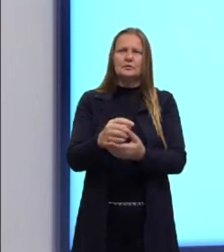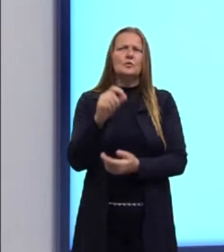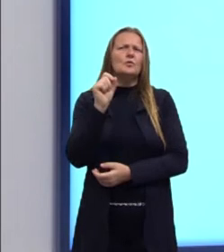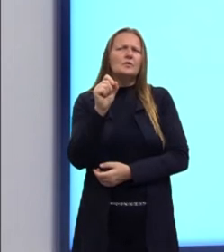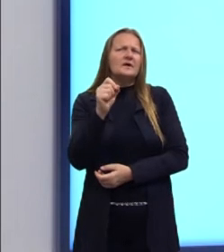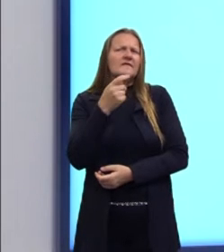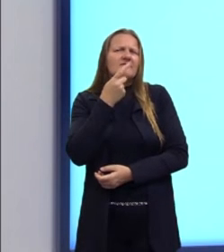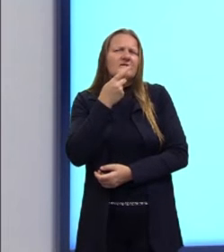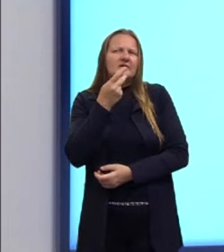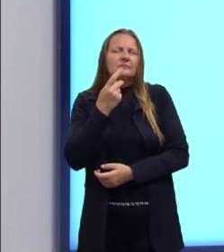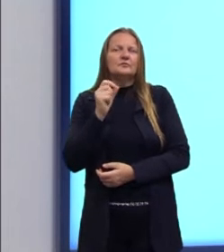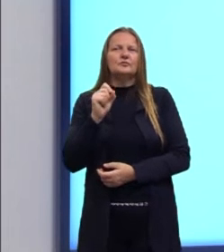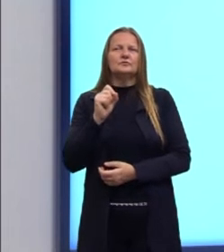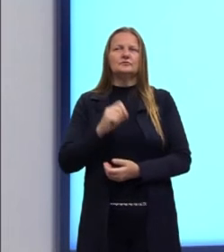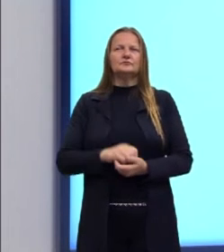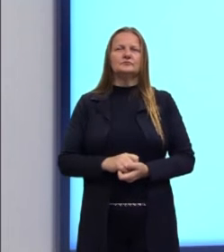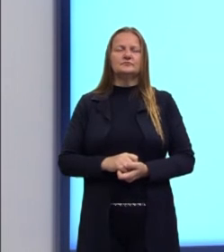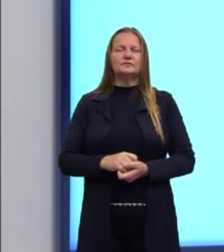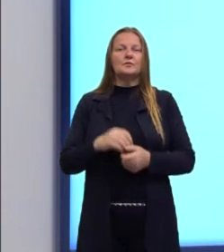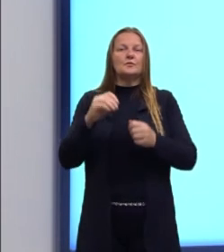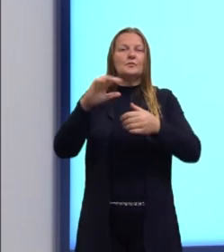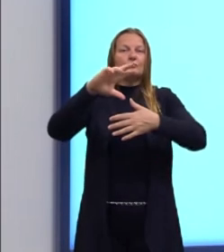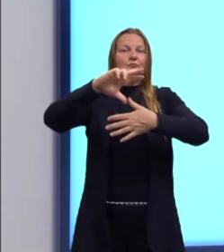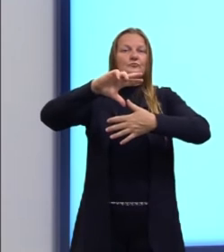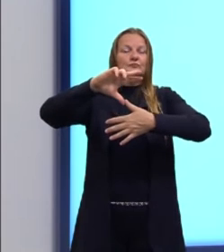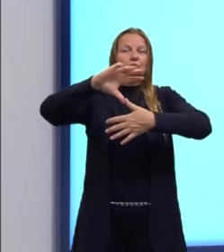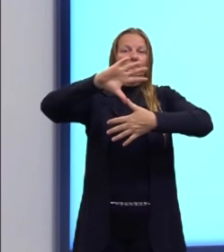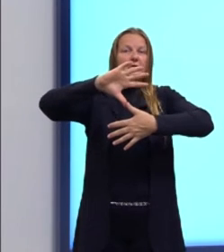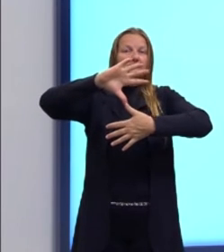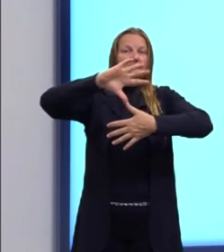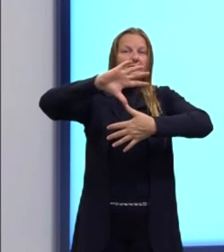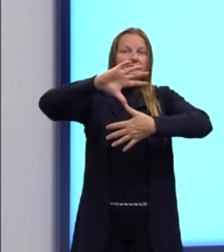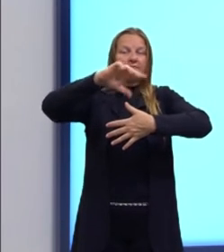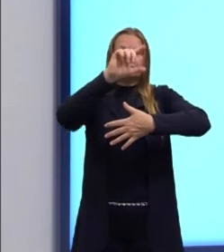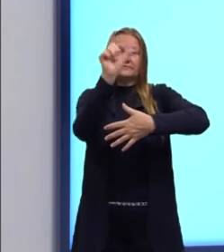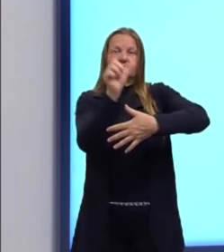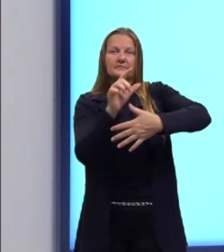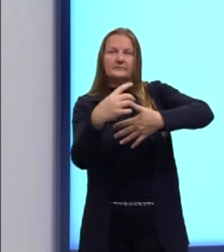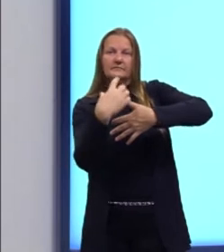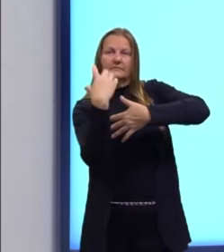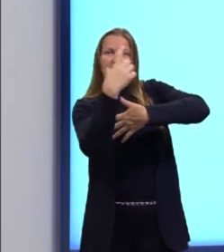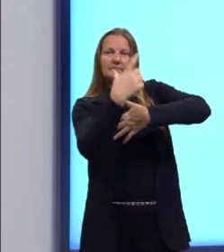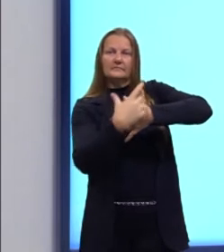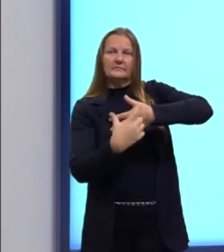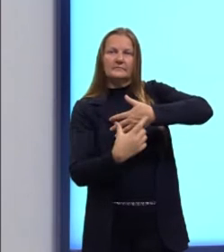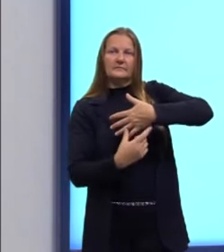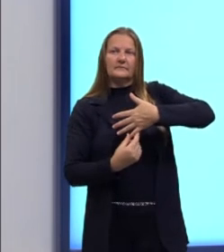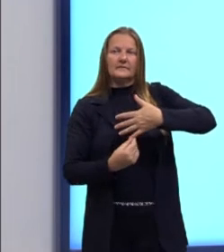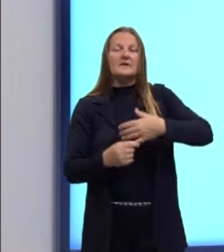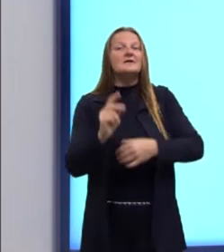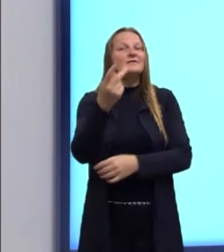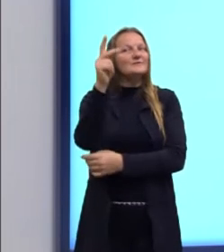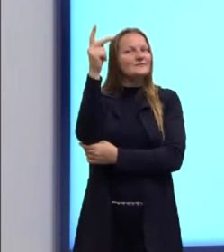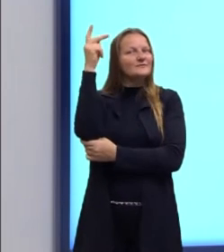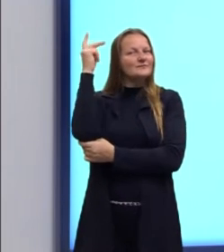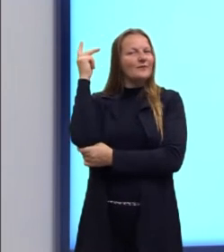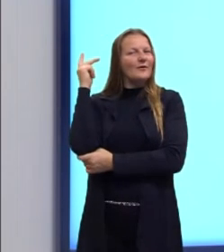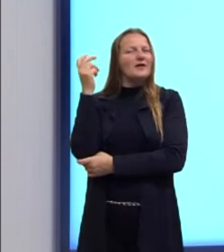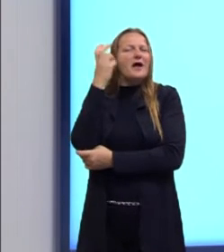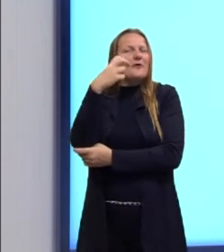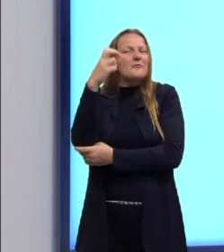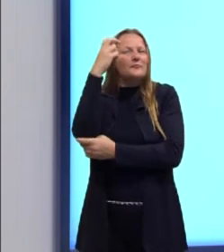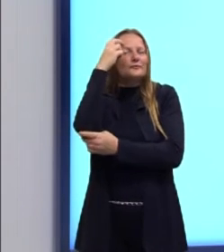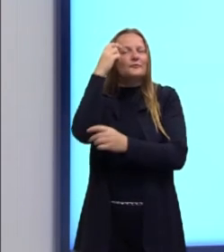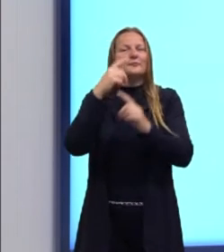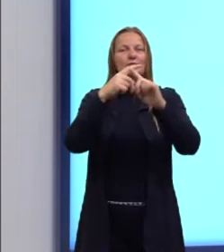falamos quando falamos de Hispanoamérica? Na realidade, gente, nós estamos falando de história. História